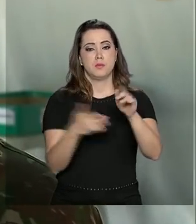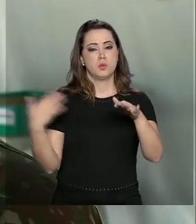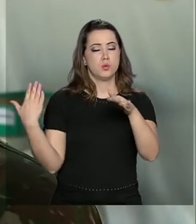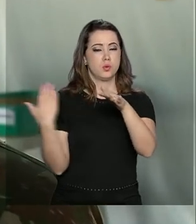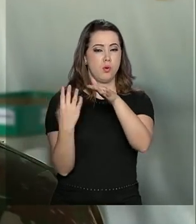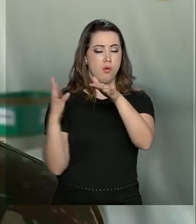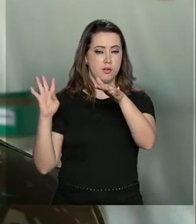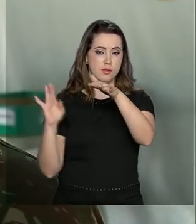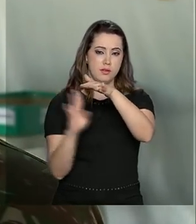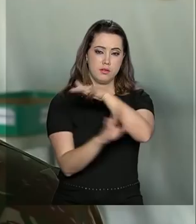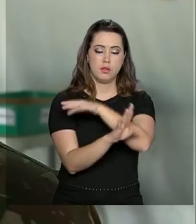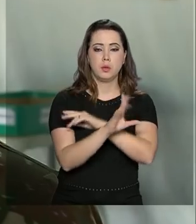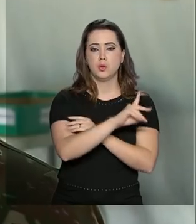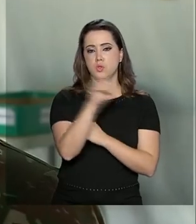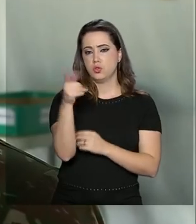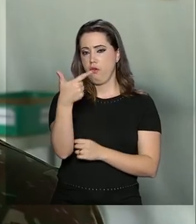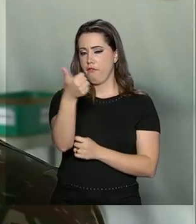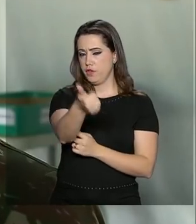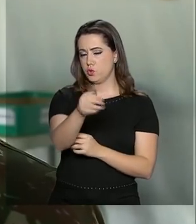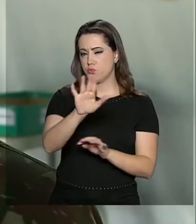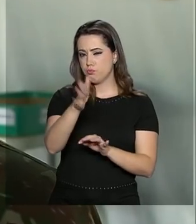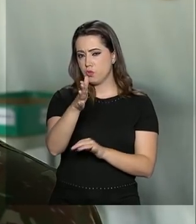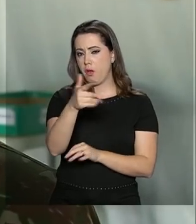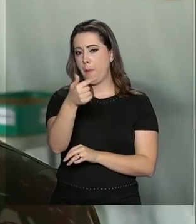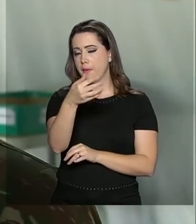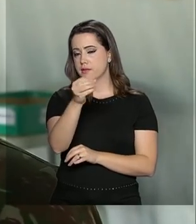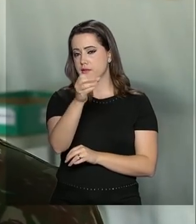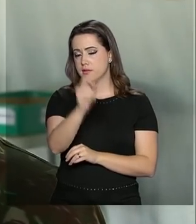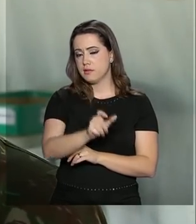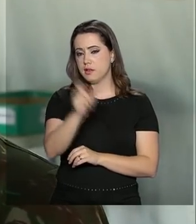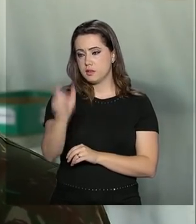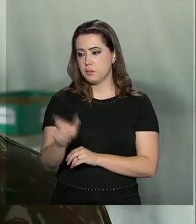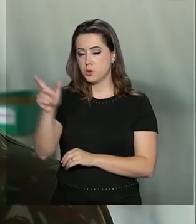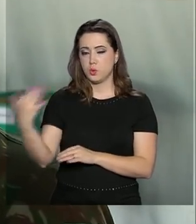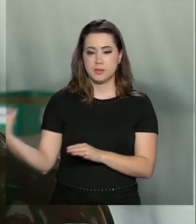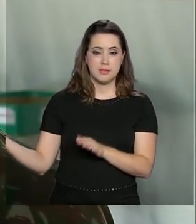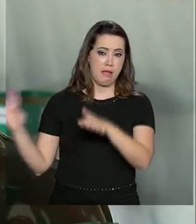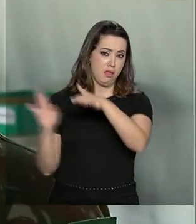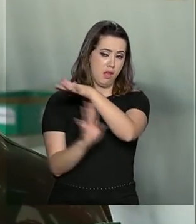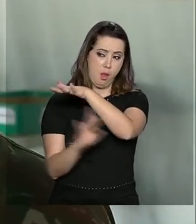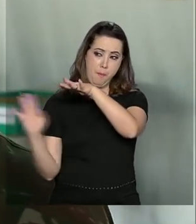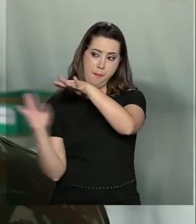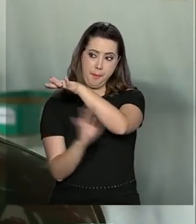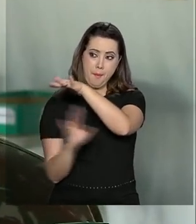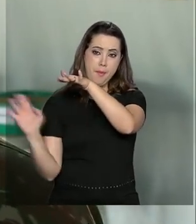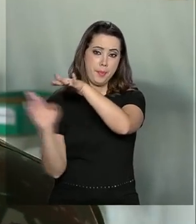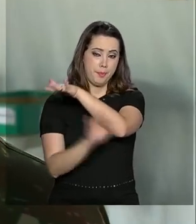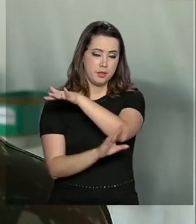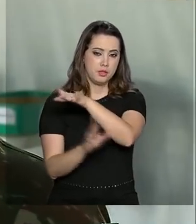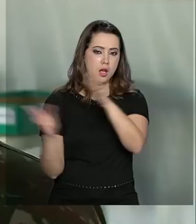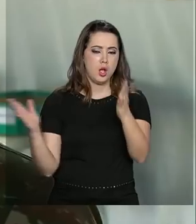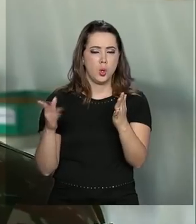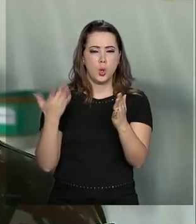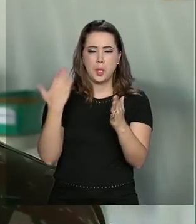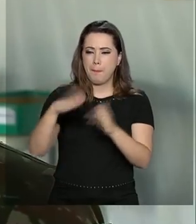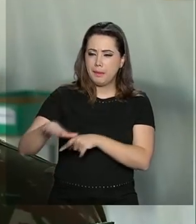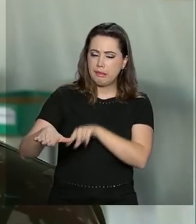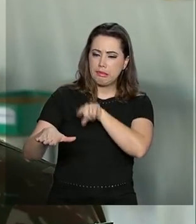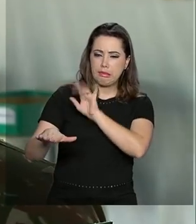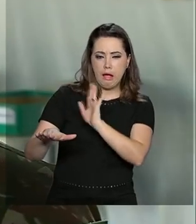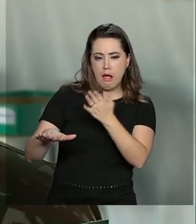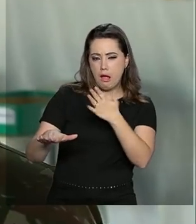dia 21 nós tínhamos um número em torno de 700 imigrantes, baixou para 350,